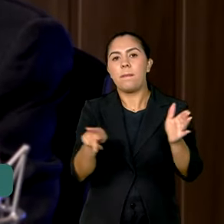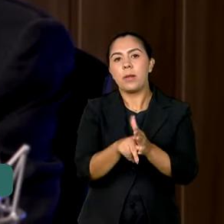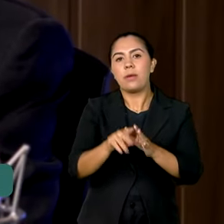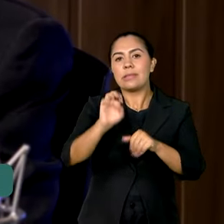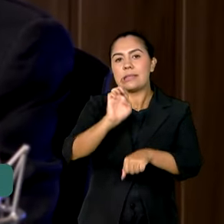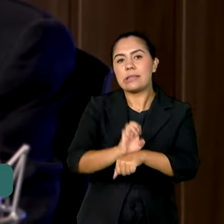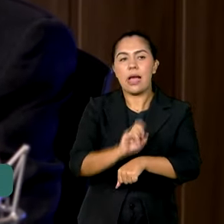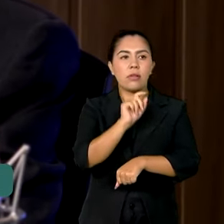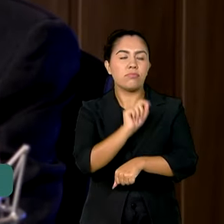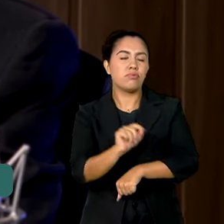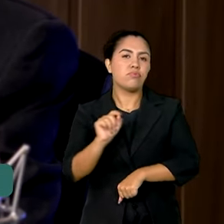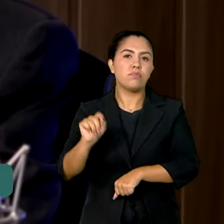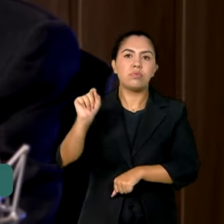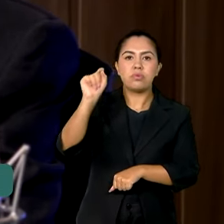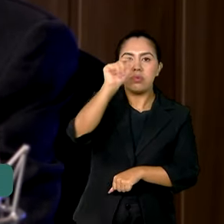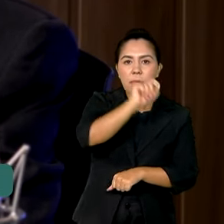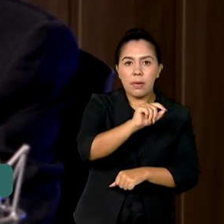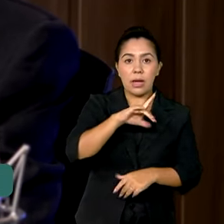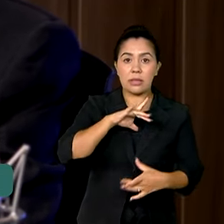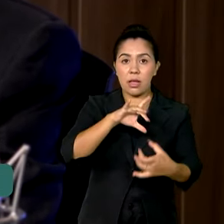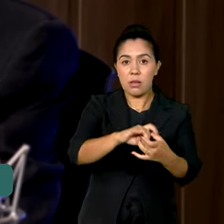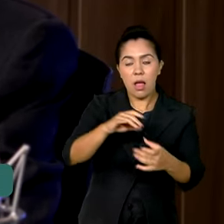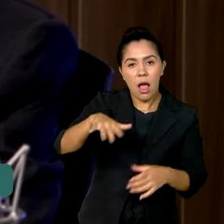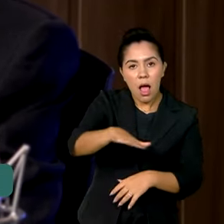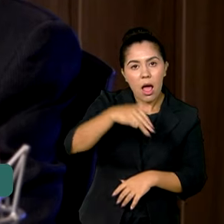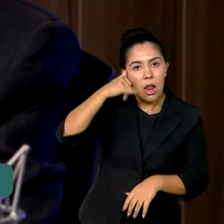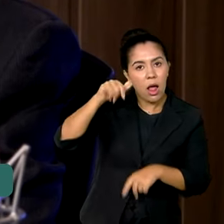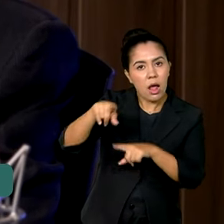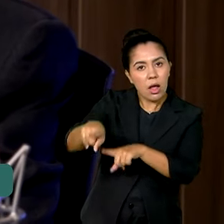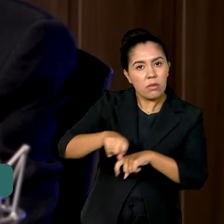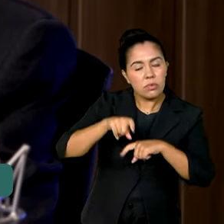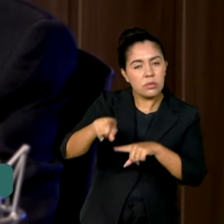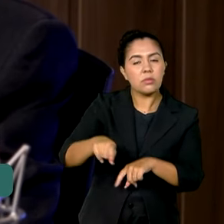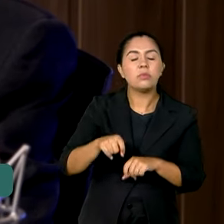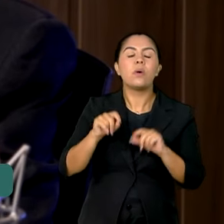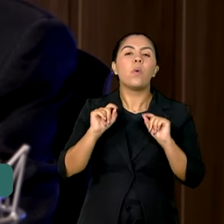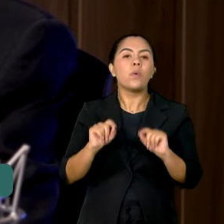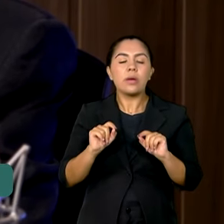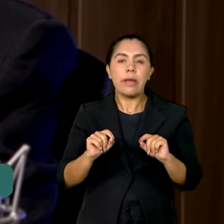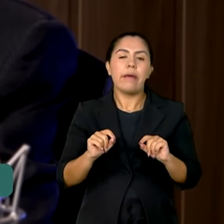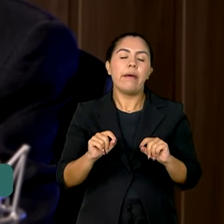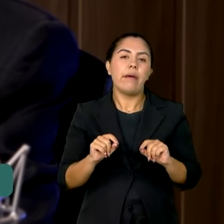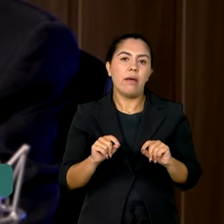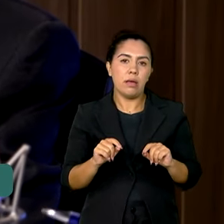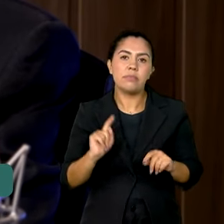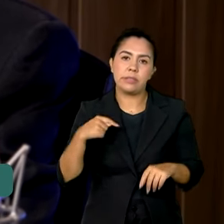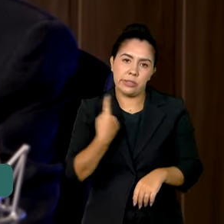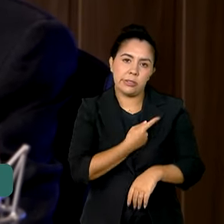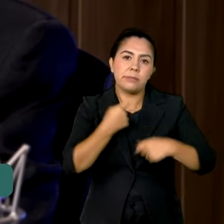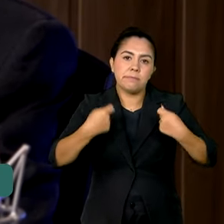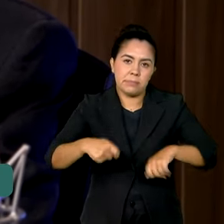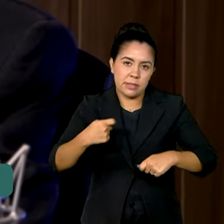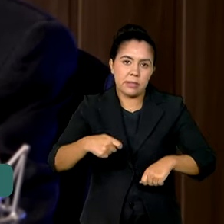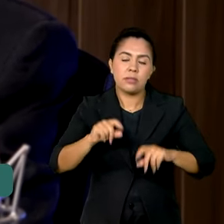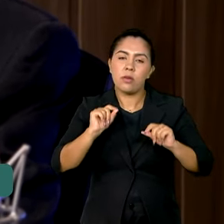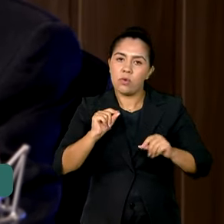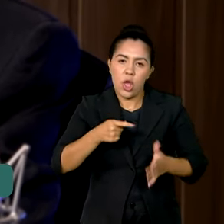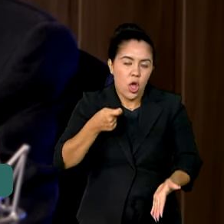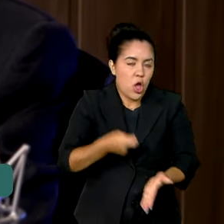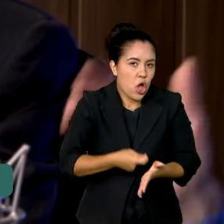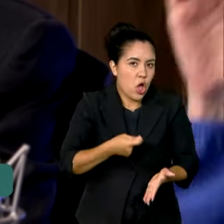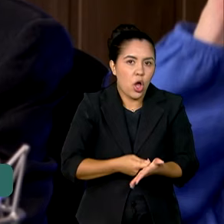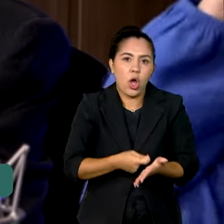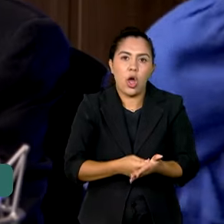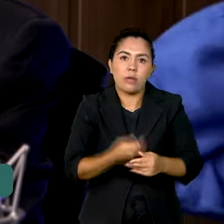ligados à agroindústria, que entendem que chegou o momento de nós estabelecermos penas mais rigorosas